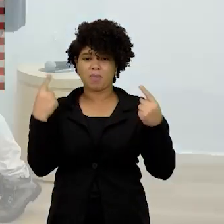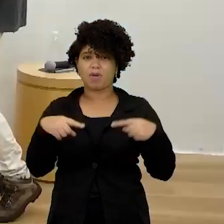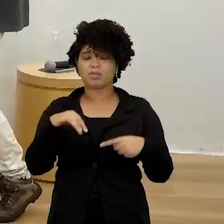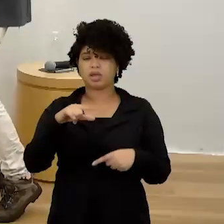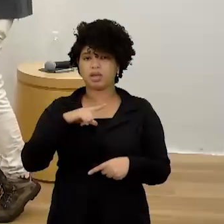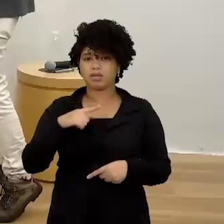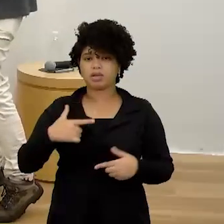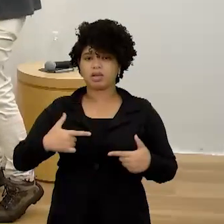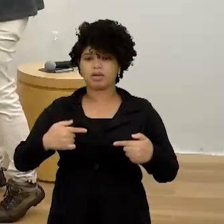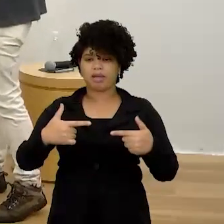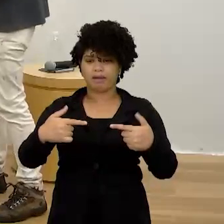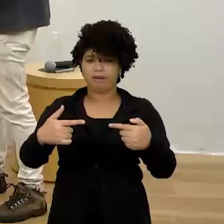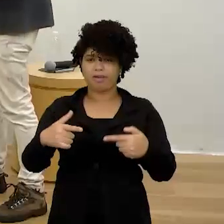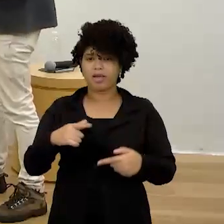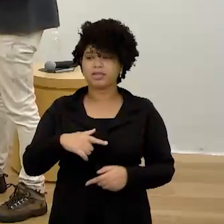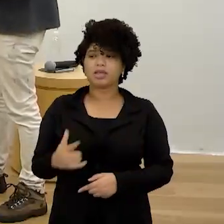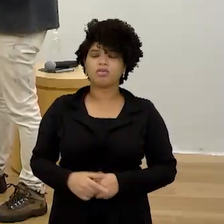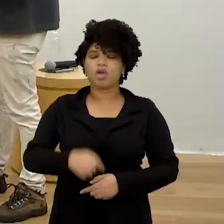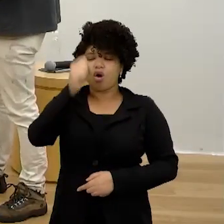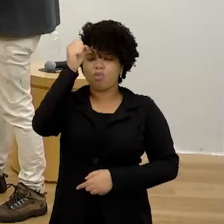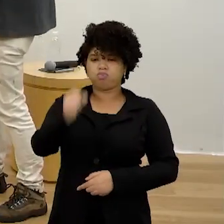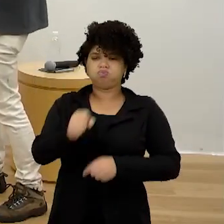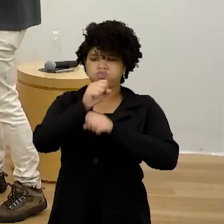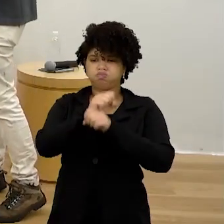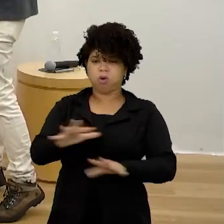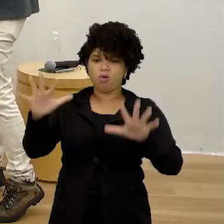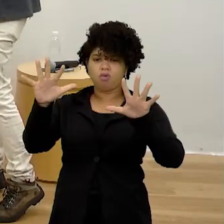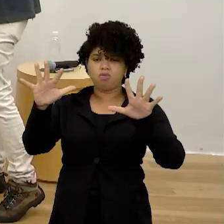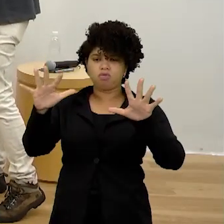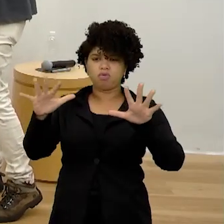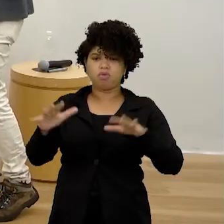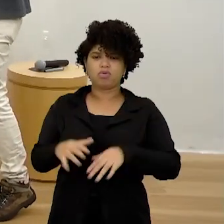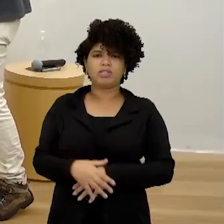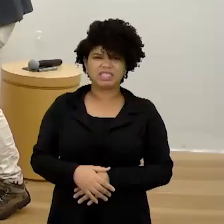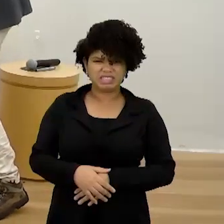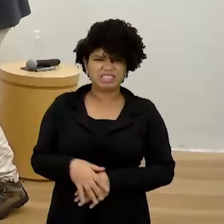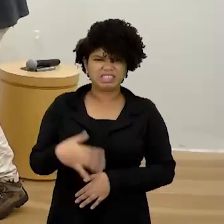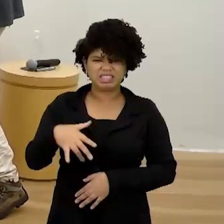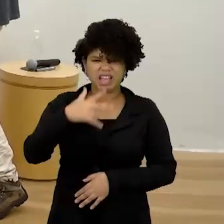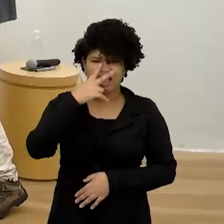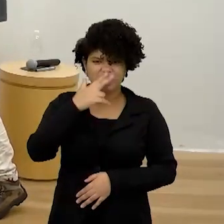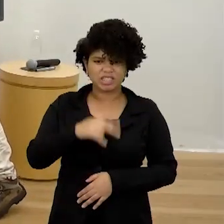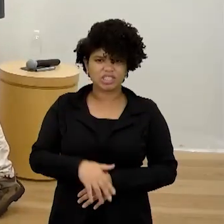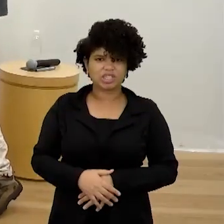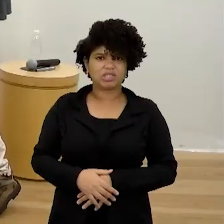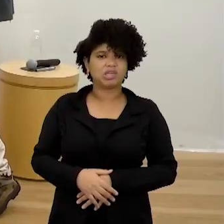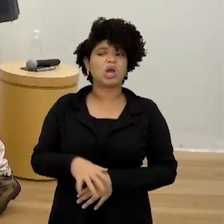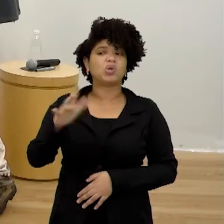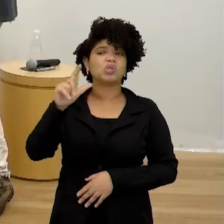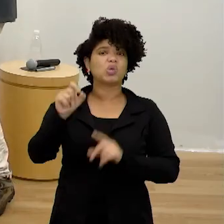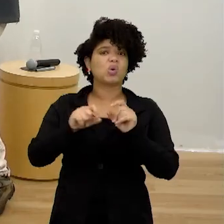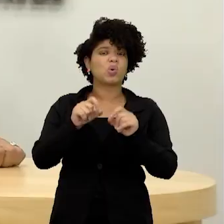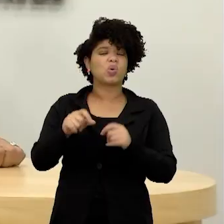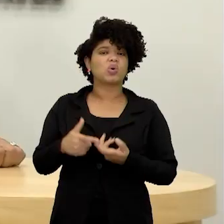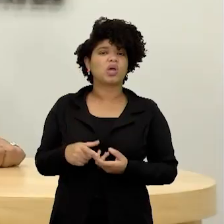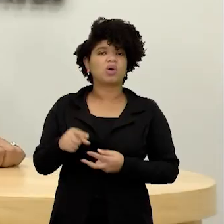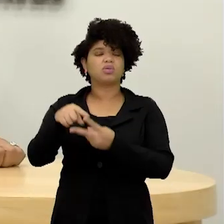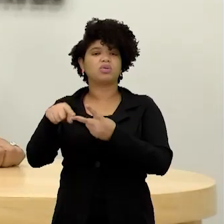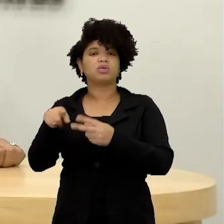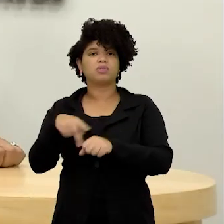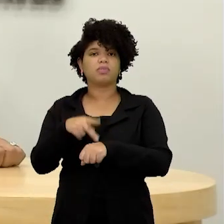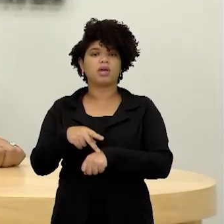uma guerra ali com bomba H, com o artefato nuclear daquele nível, o que aconteceria com a civilização?